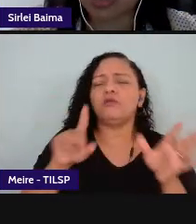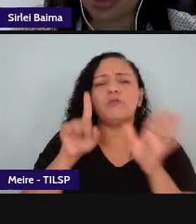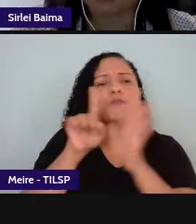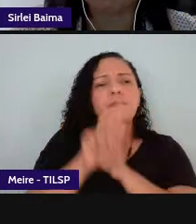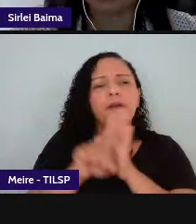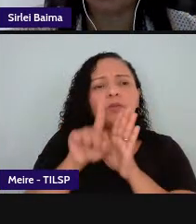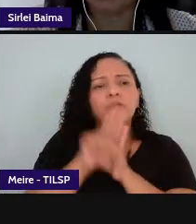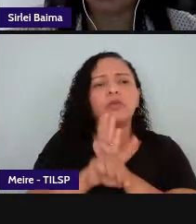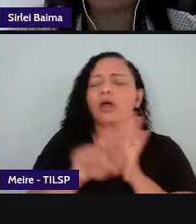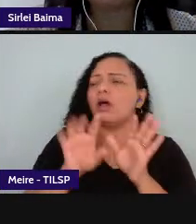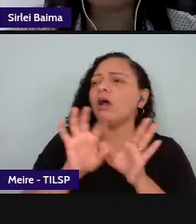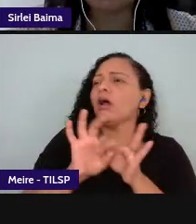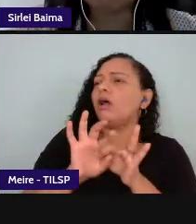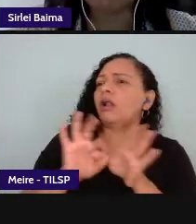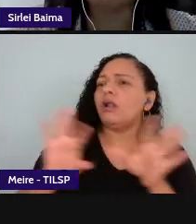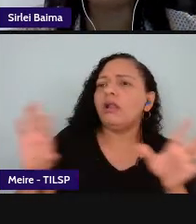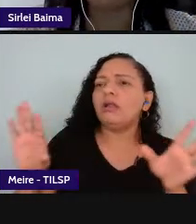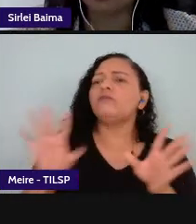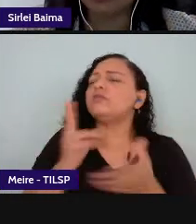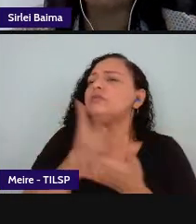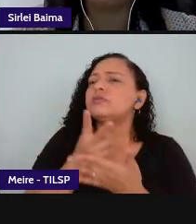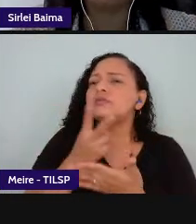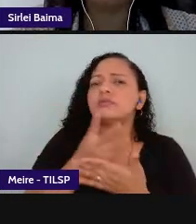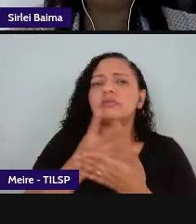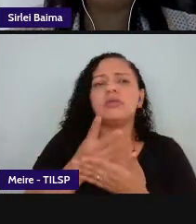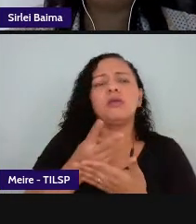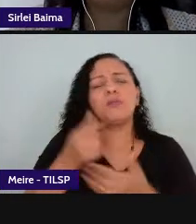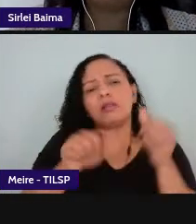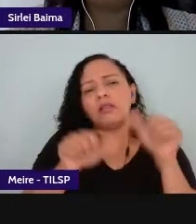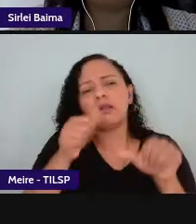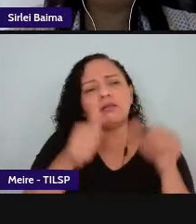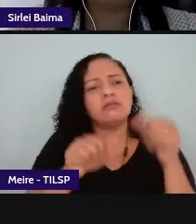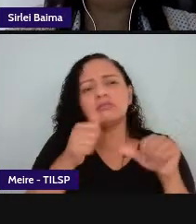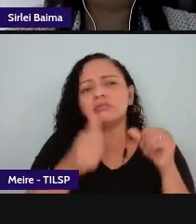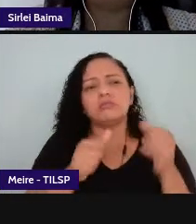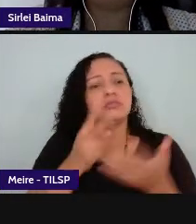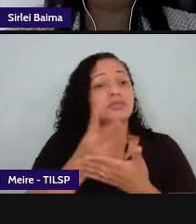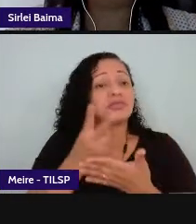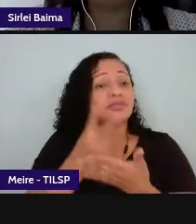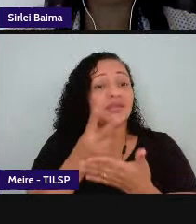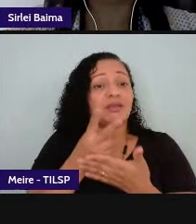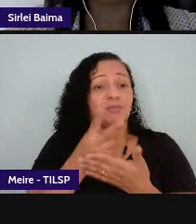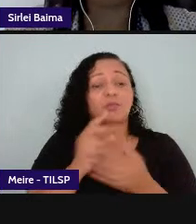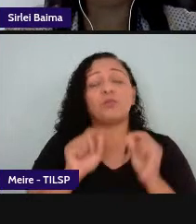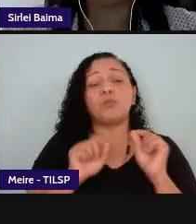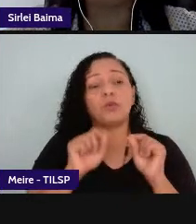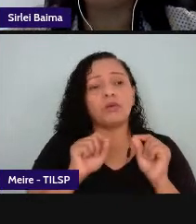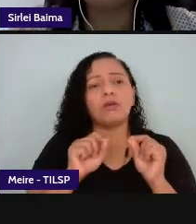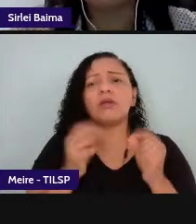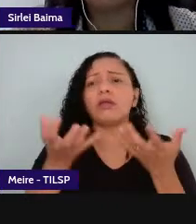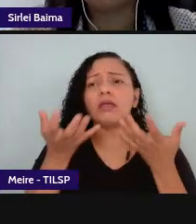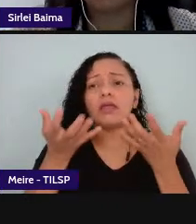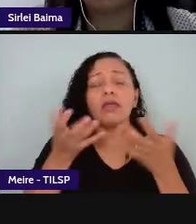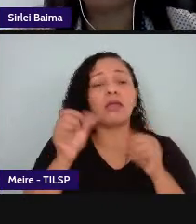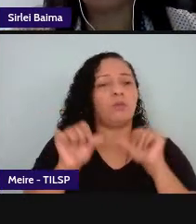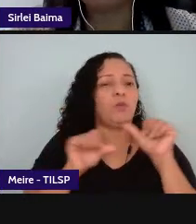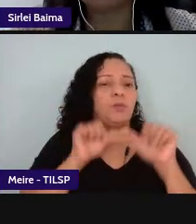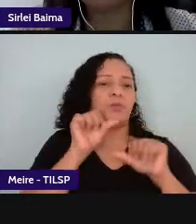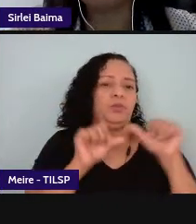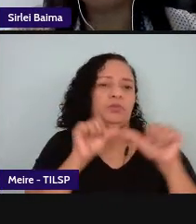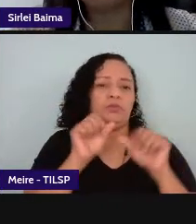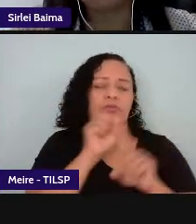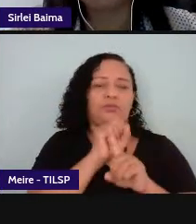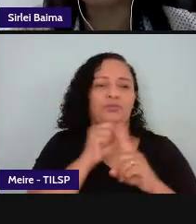contestar né sempre buscando a implicação de uma mudança social